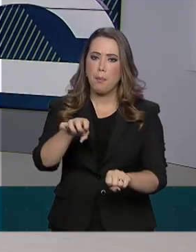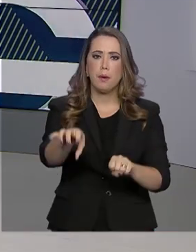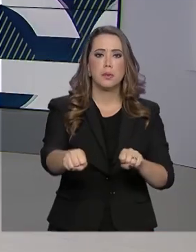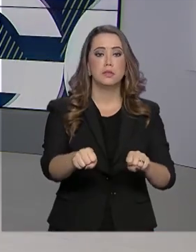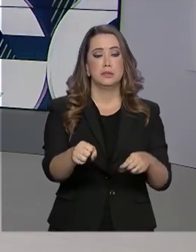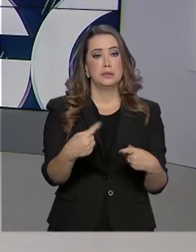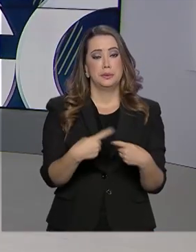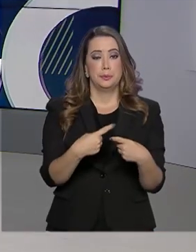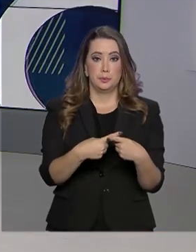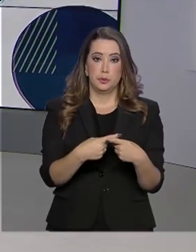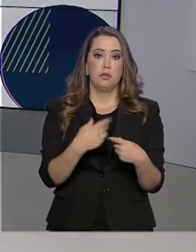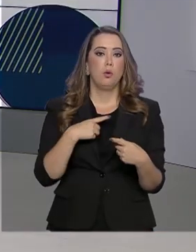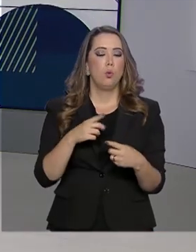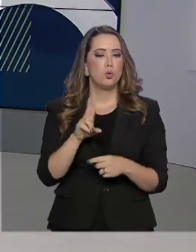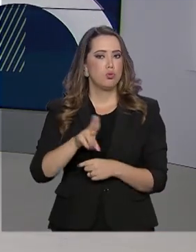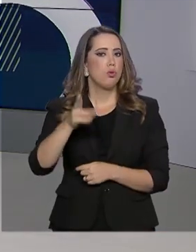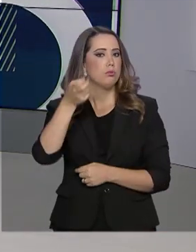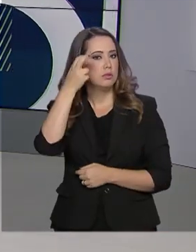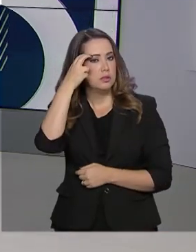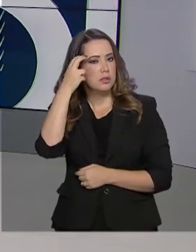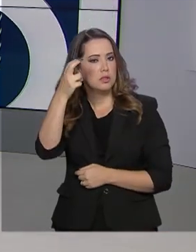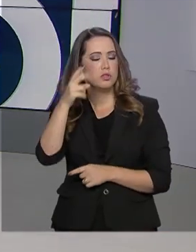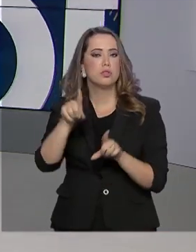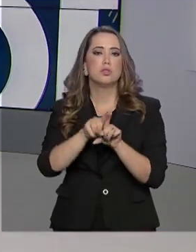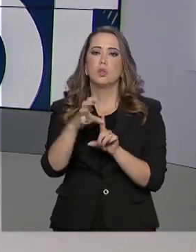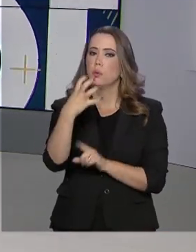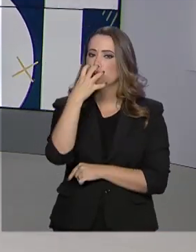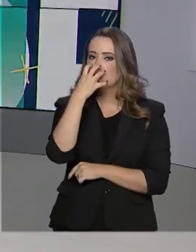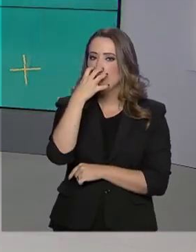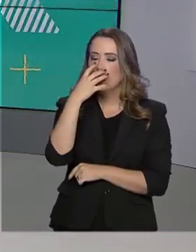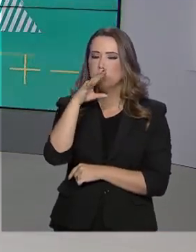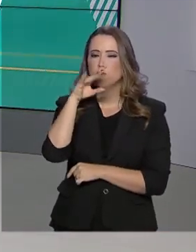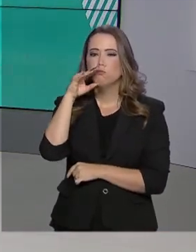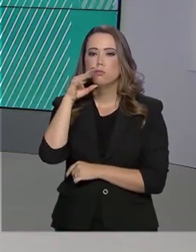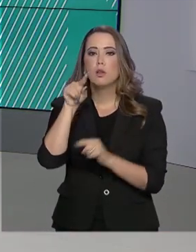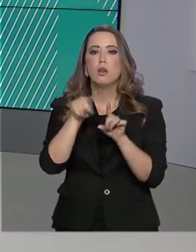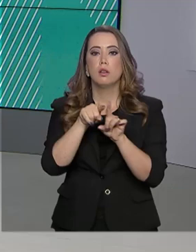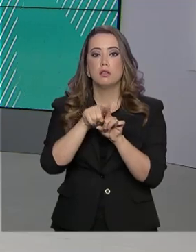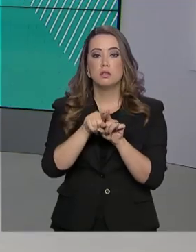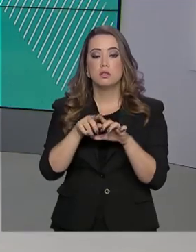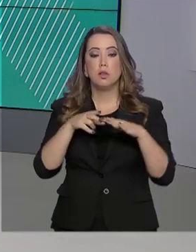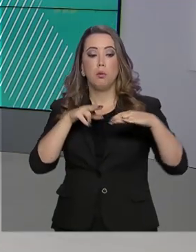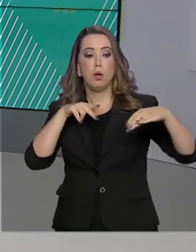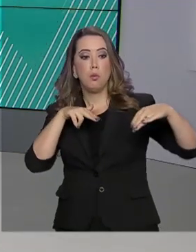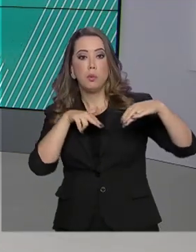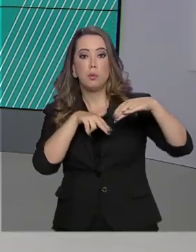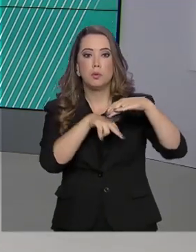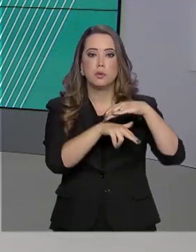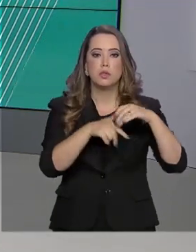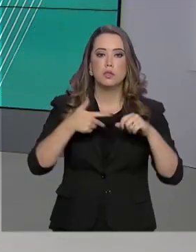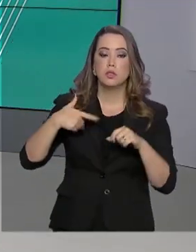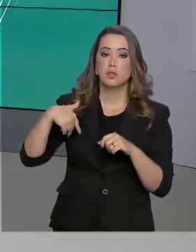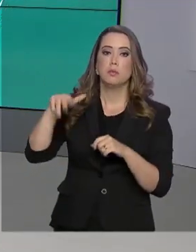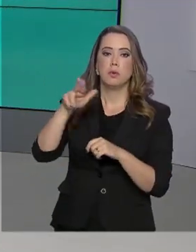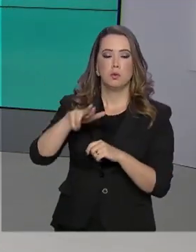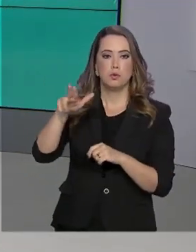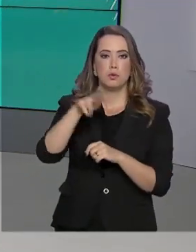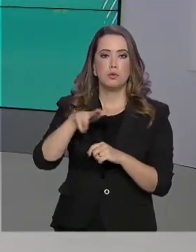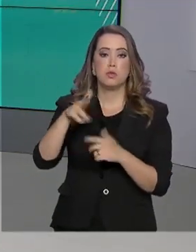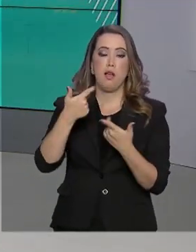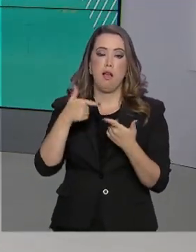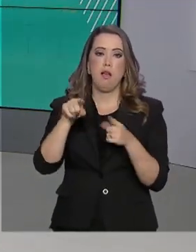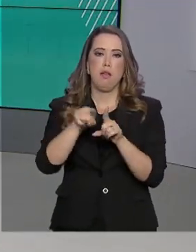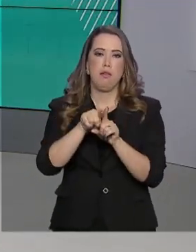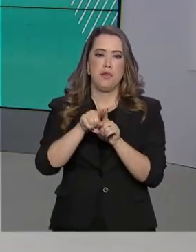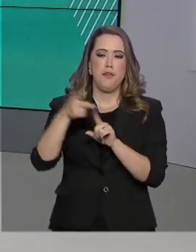Federal, as ações de inteligência, como o uso de cães, farejadores, scanners nos portos e sobrevoos com o uso de câmeras térmicas